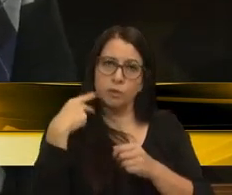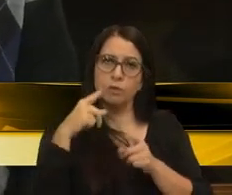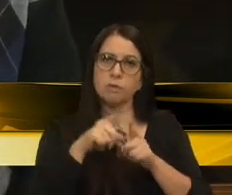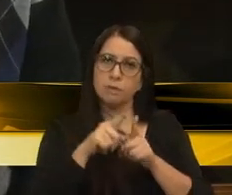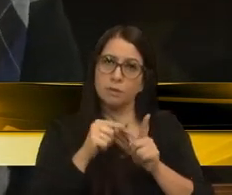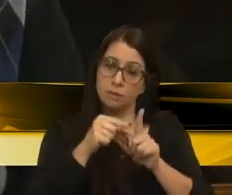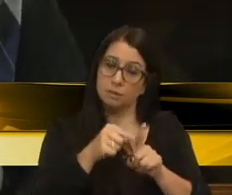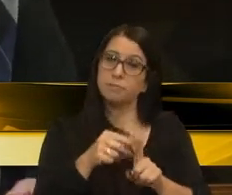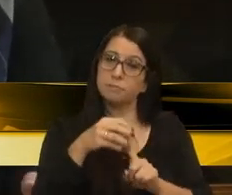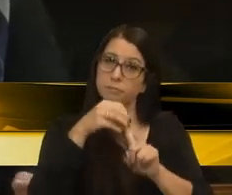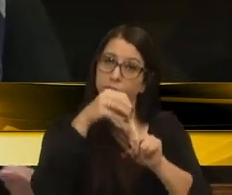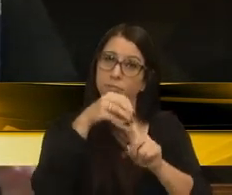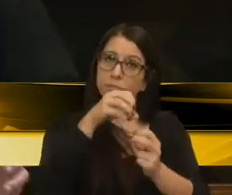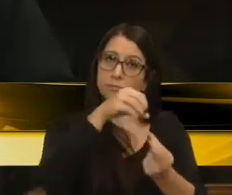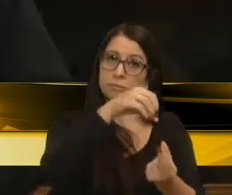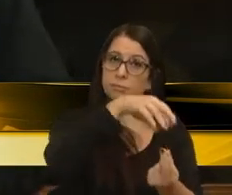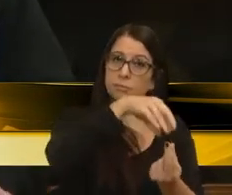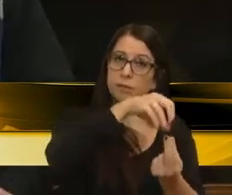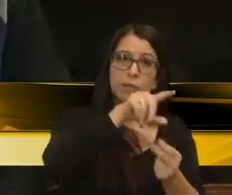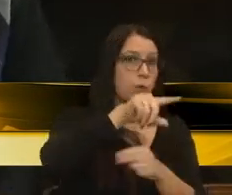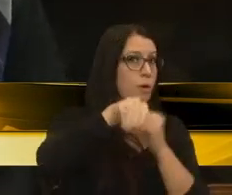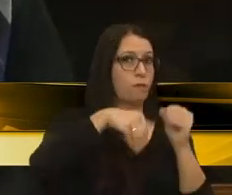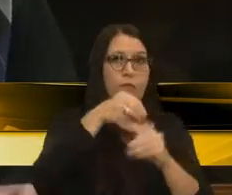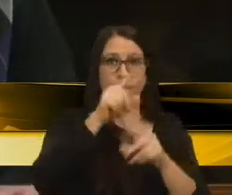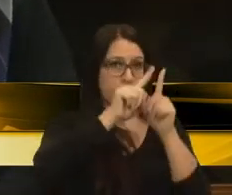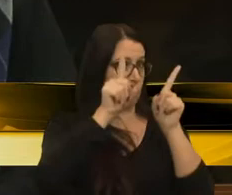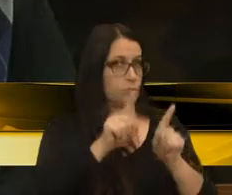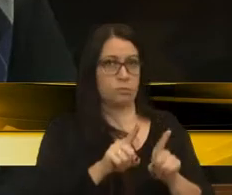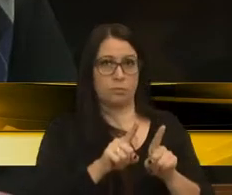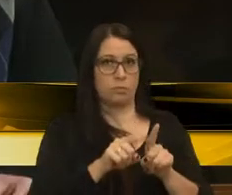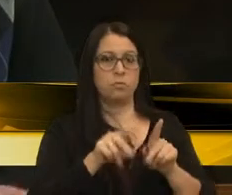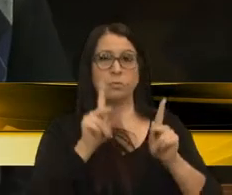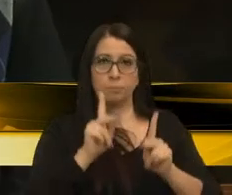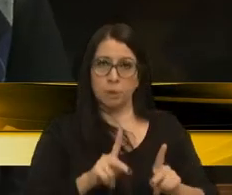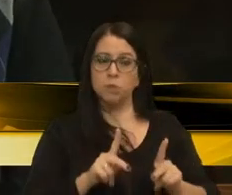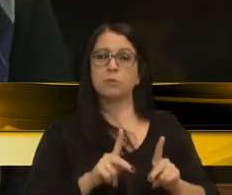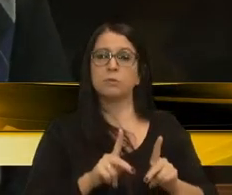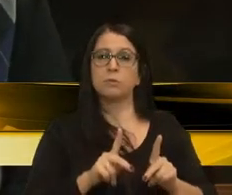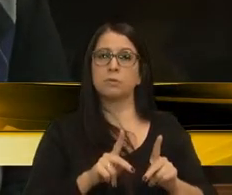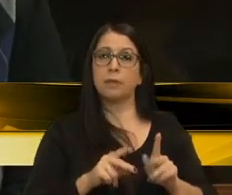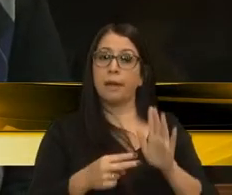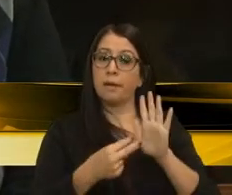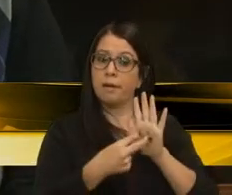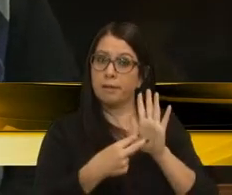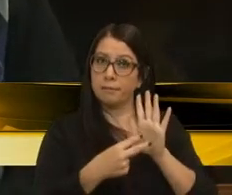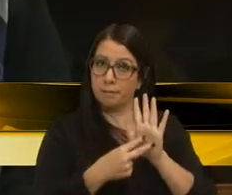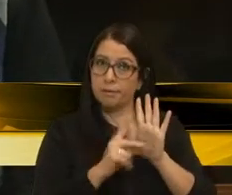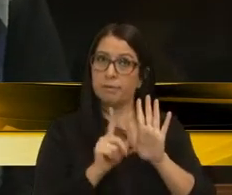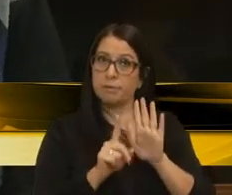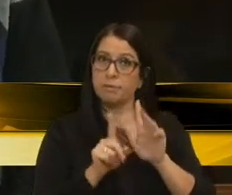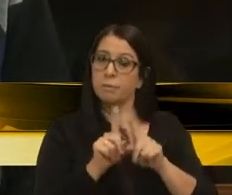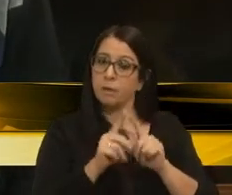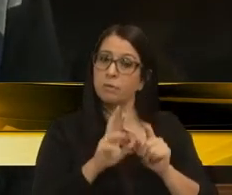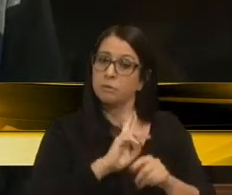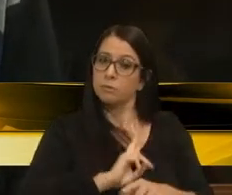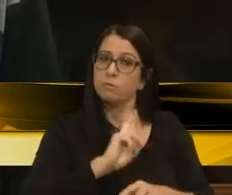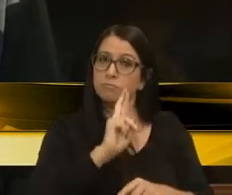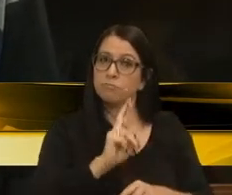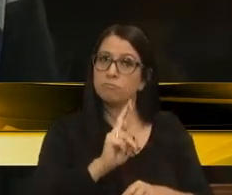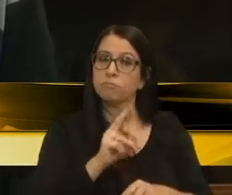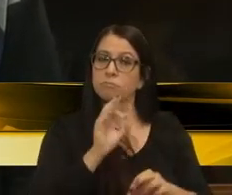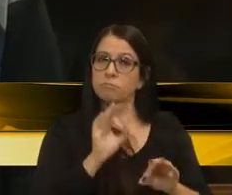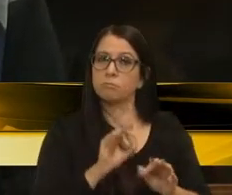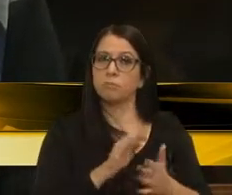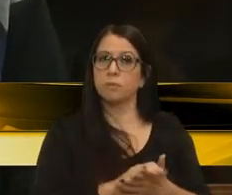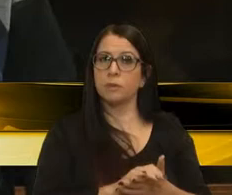ressaltar que essa questão da RGE não envolve funcionários, que eles são pessoas extremamente atentas e nos dão resposta imediata.